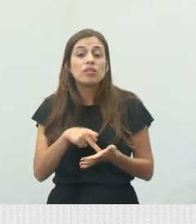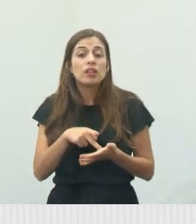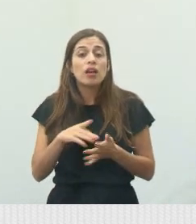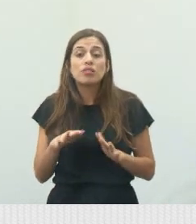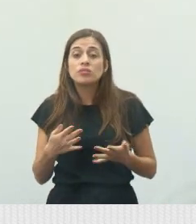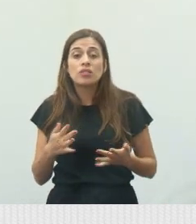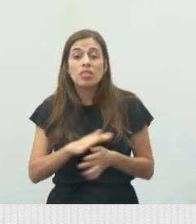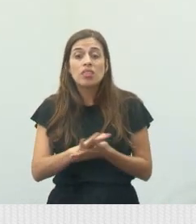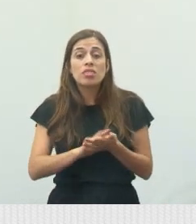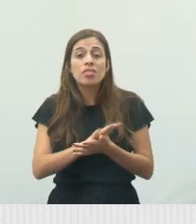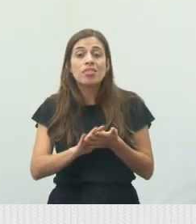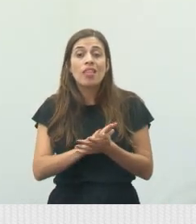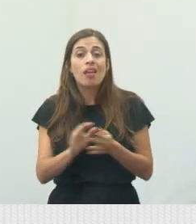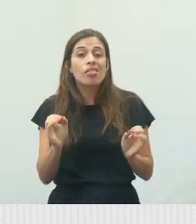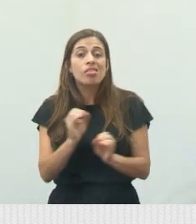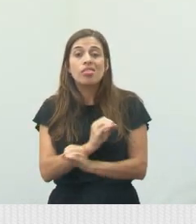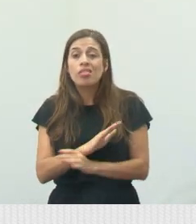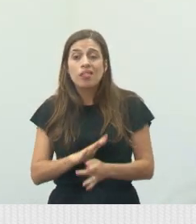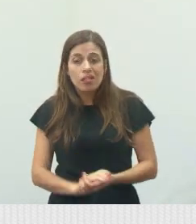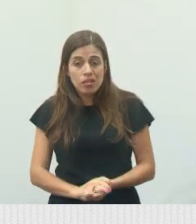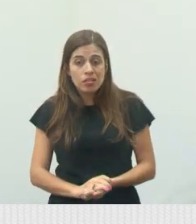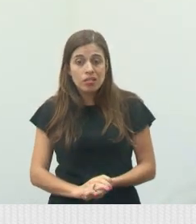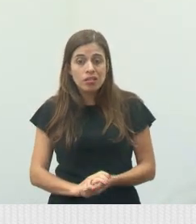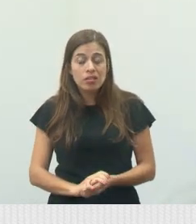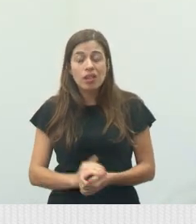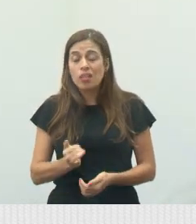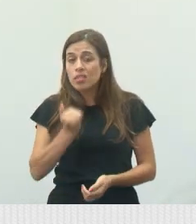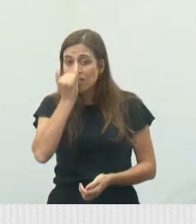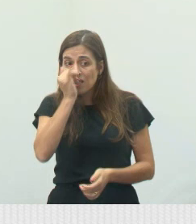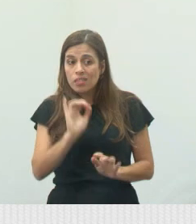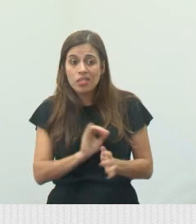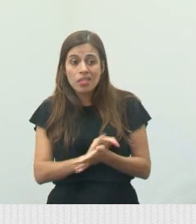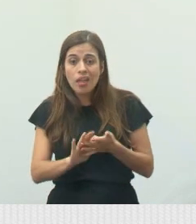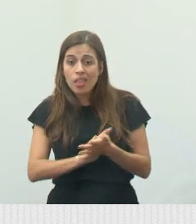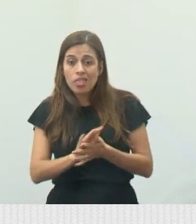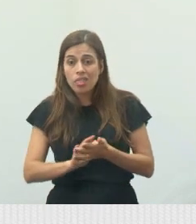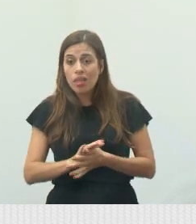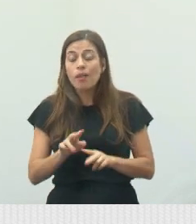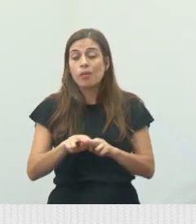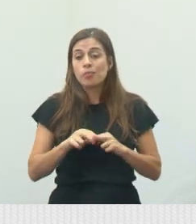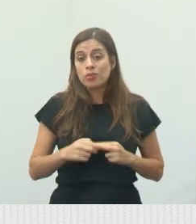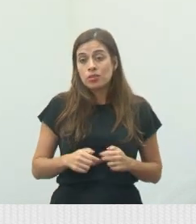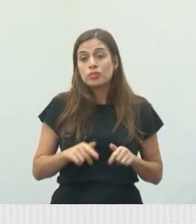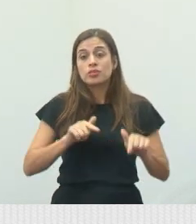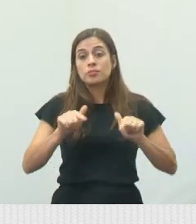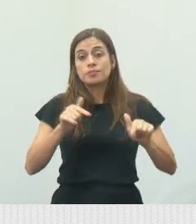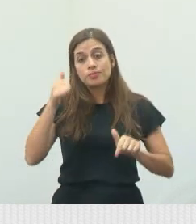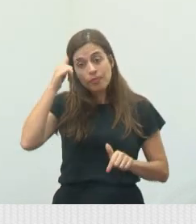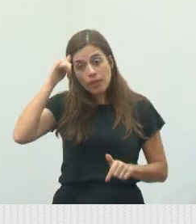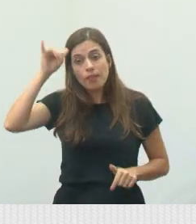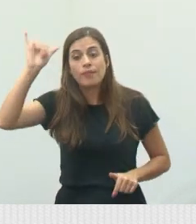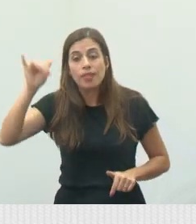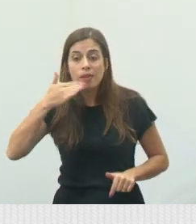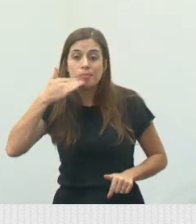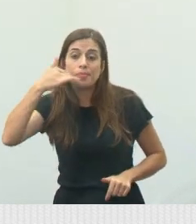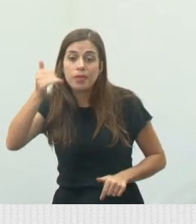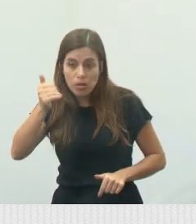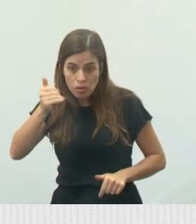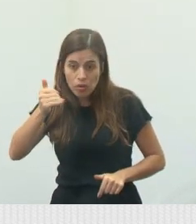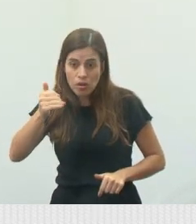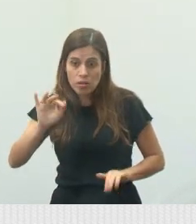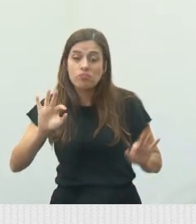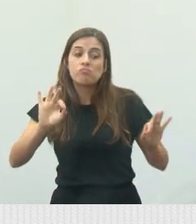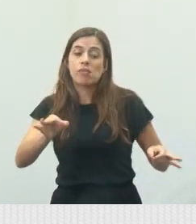nada de boletim de ocorrência, nada de incidente lá. Por isso, trabalhar com prevenção é trabalhar com